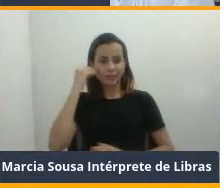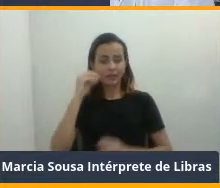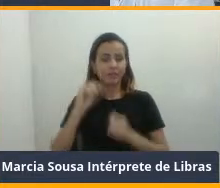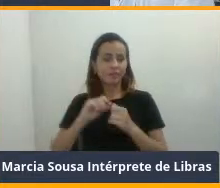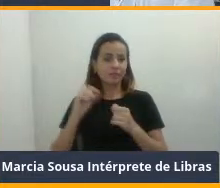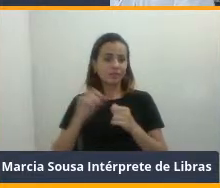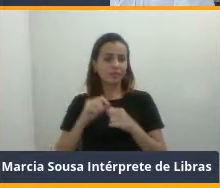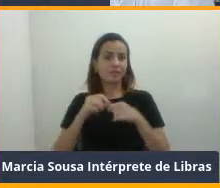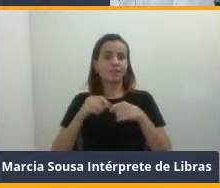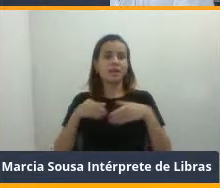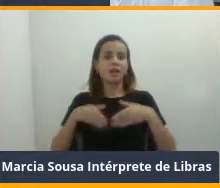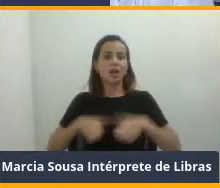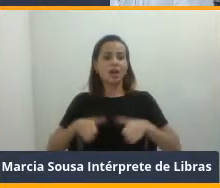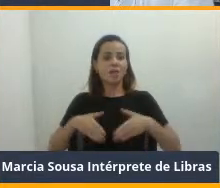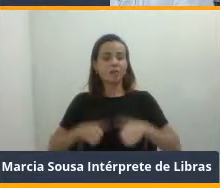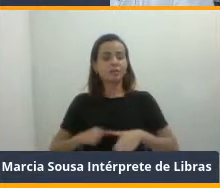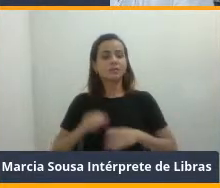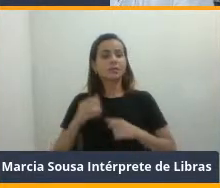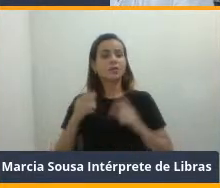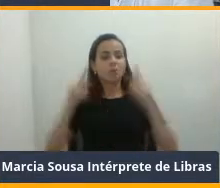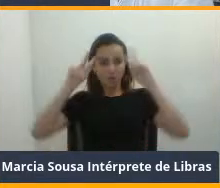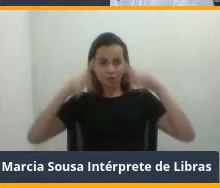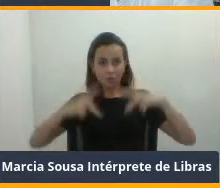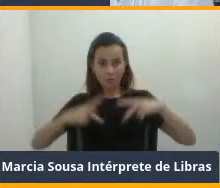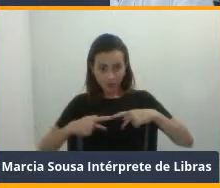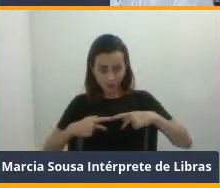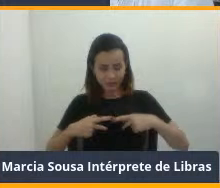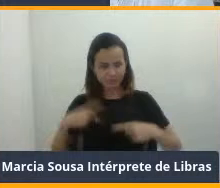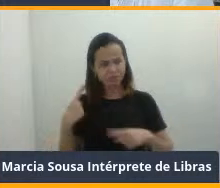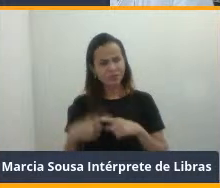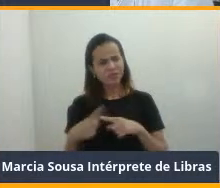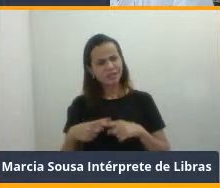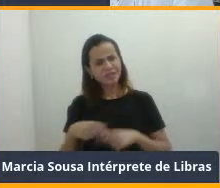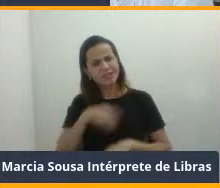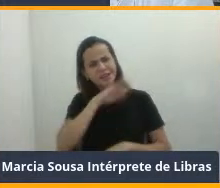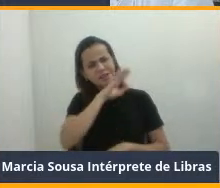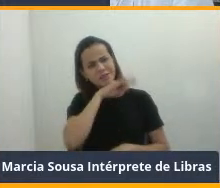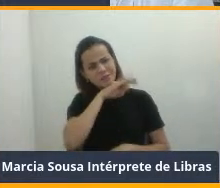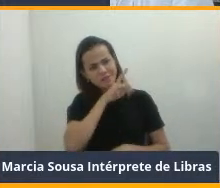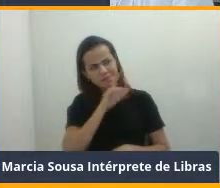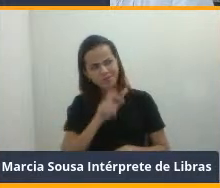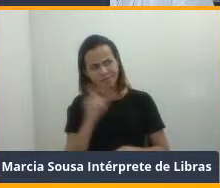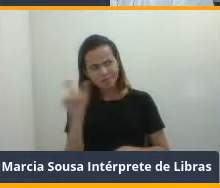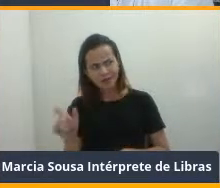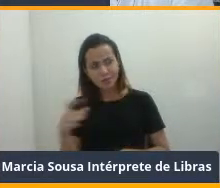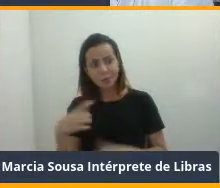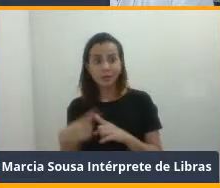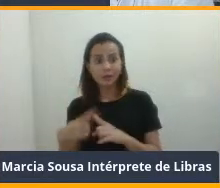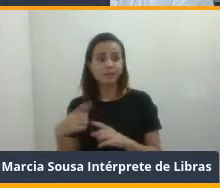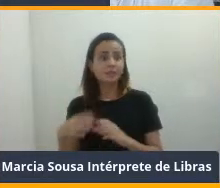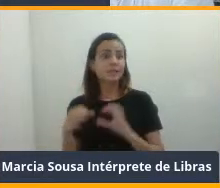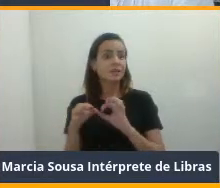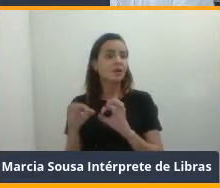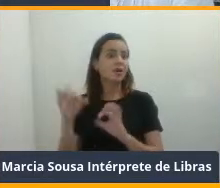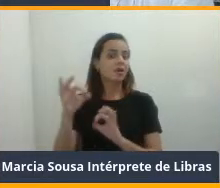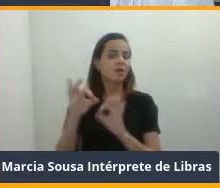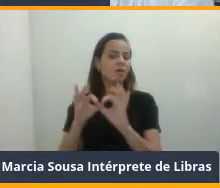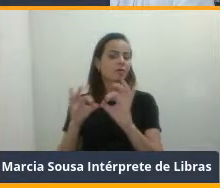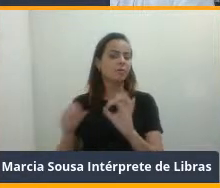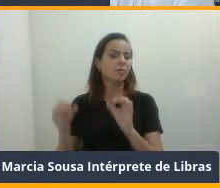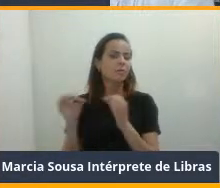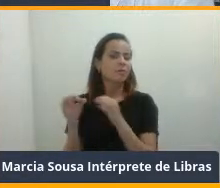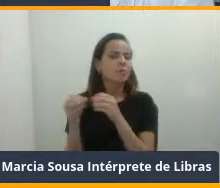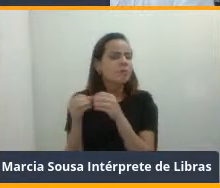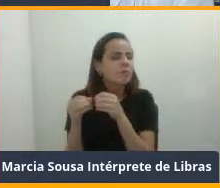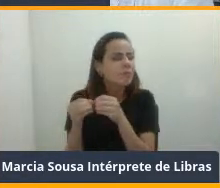experimental para a reprodução humana? Porque ela tem as dimensões de tamanho muito próximas